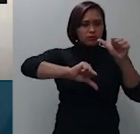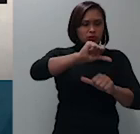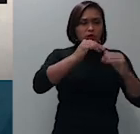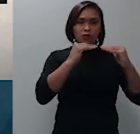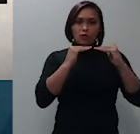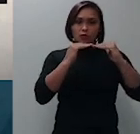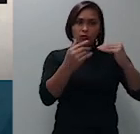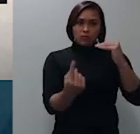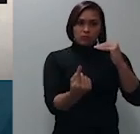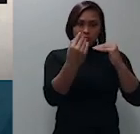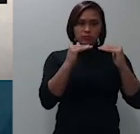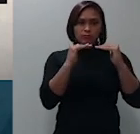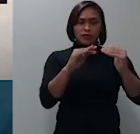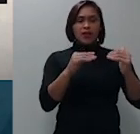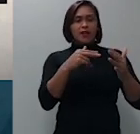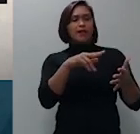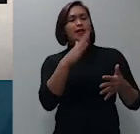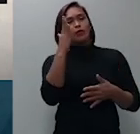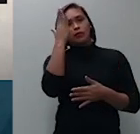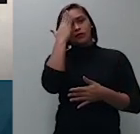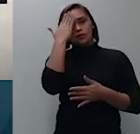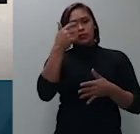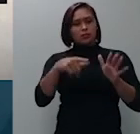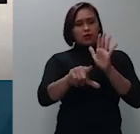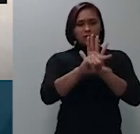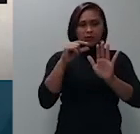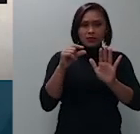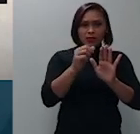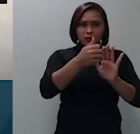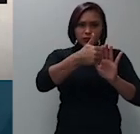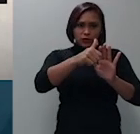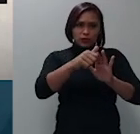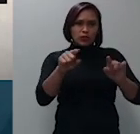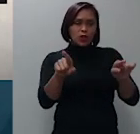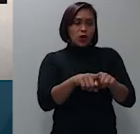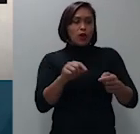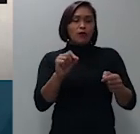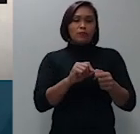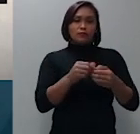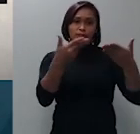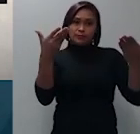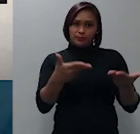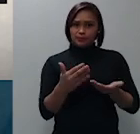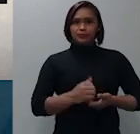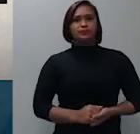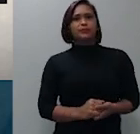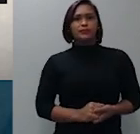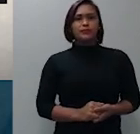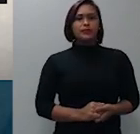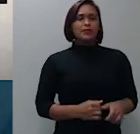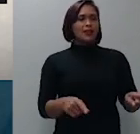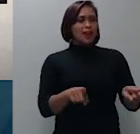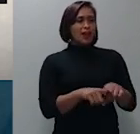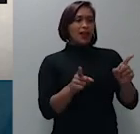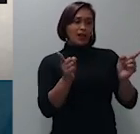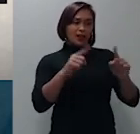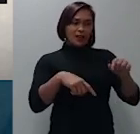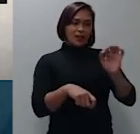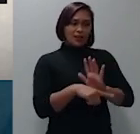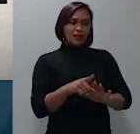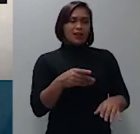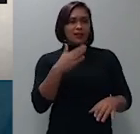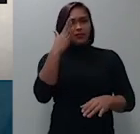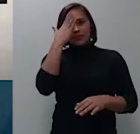interpretação desse dispositivo que faremos agora nesse passo é consabido que o CPC